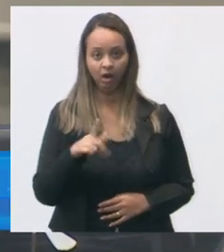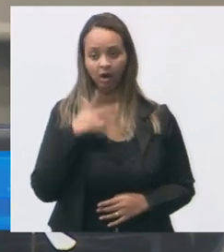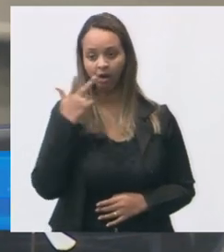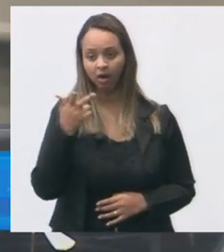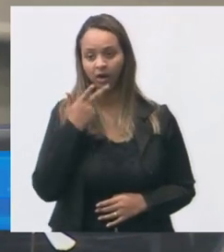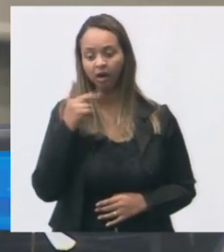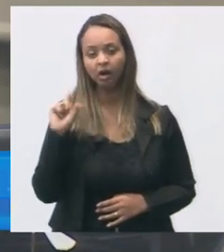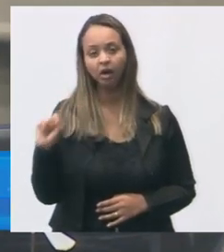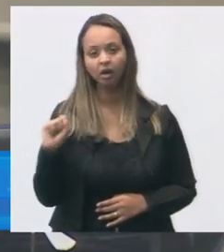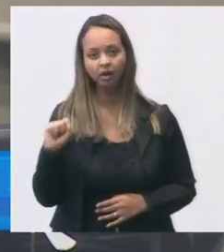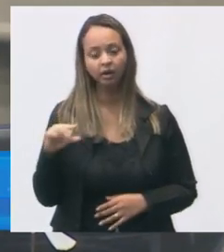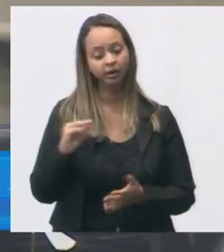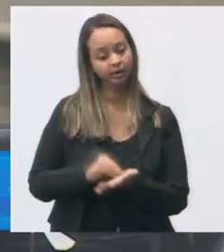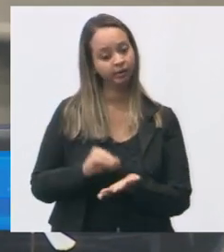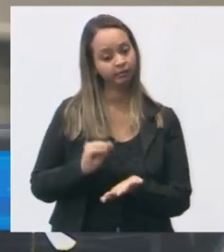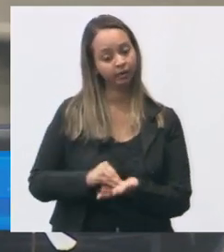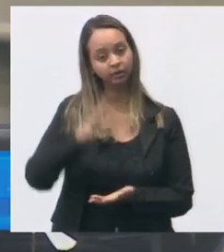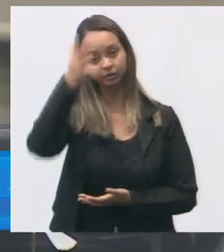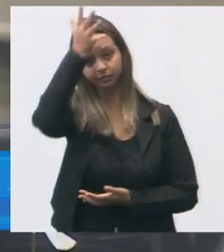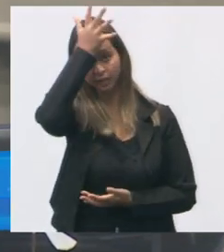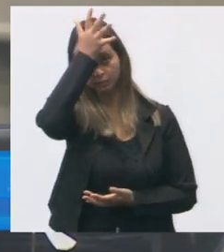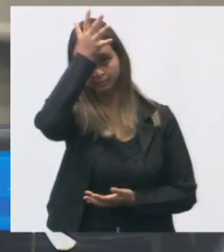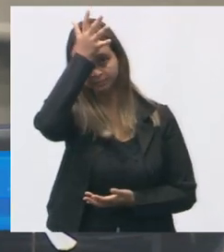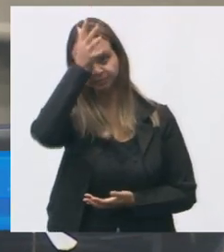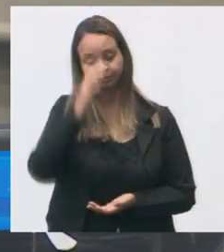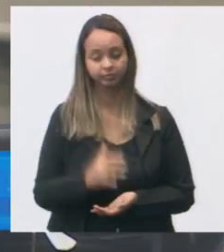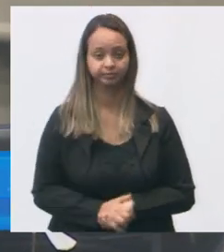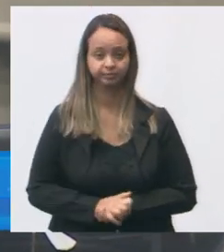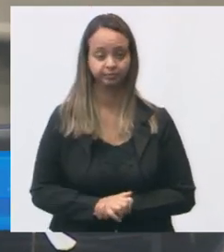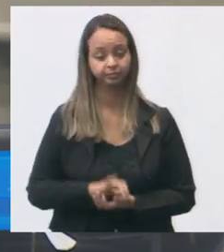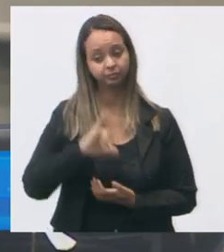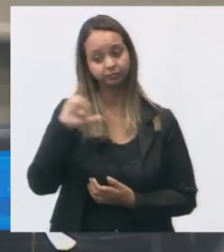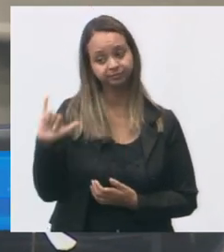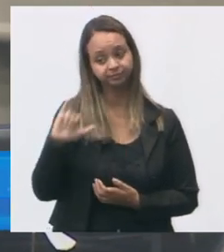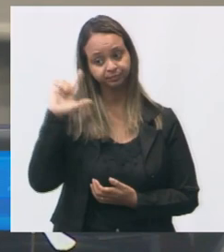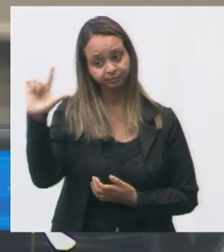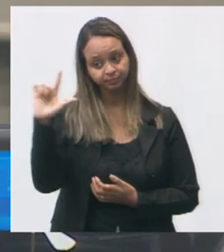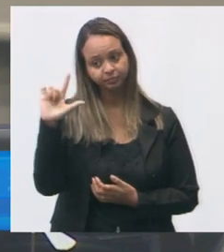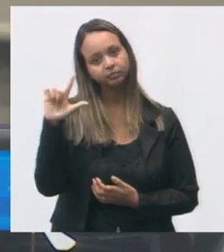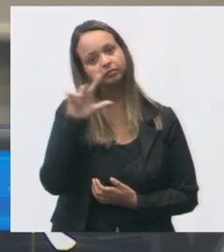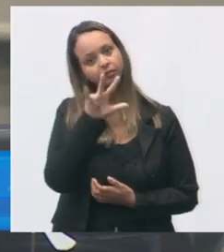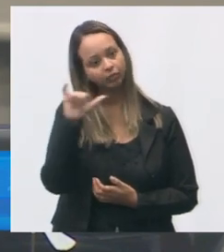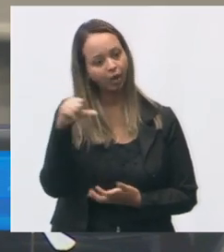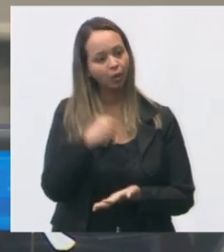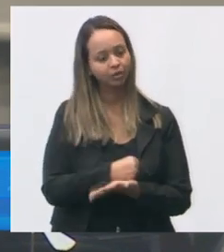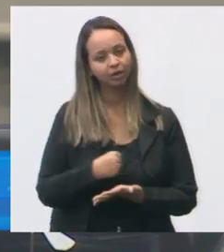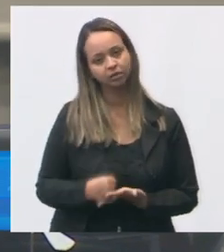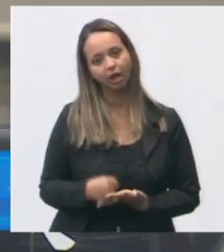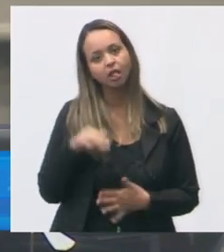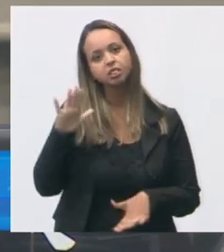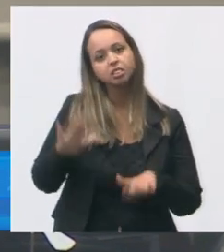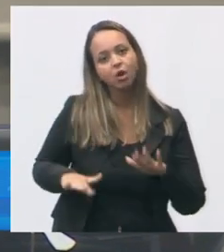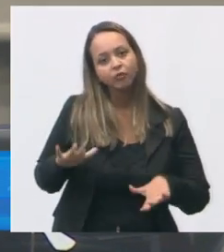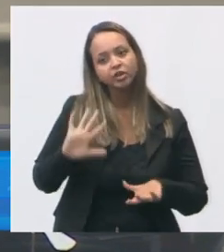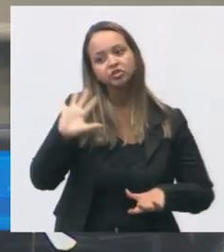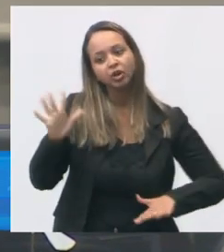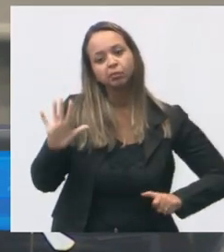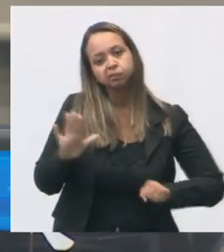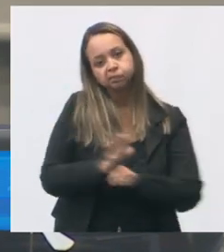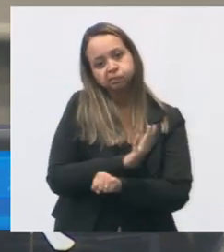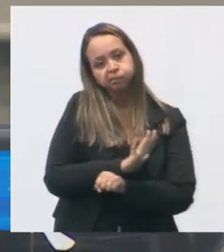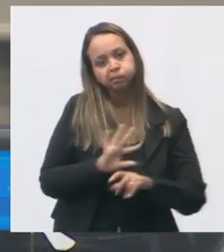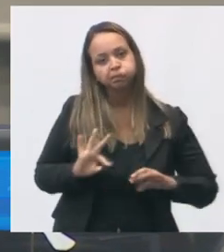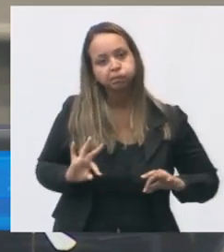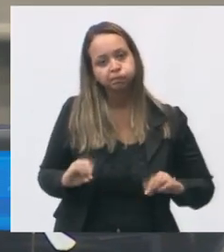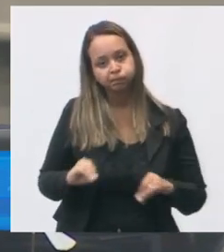que faltava enfermeiro em julho e estava em fase de contratação talvez já esteja completo nós